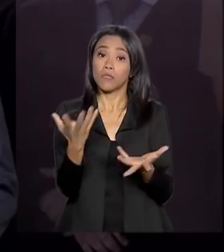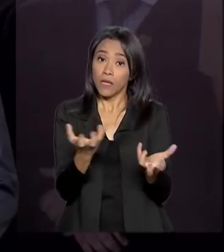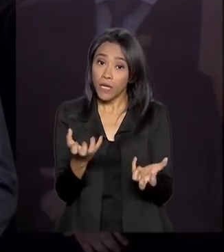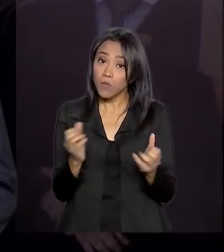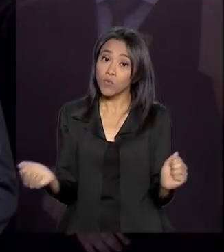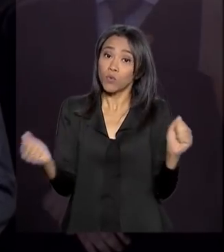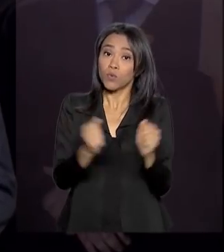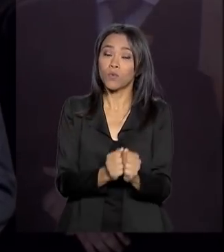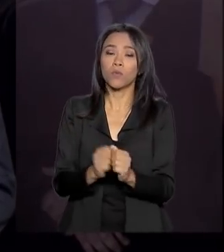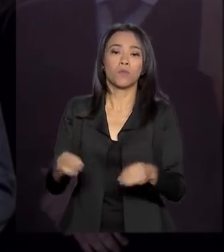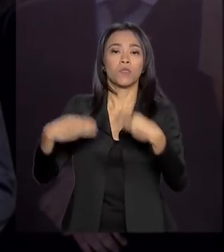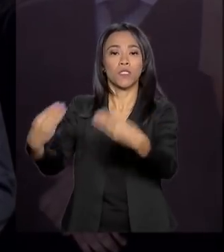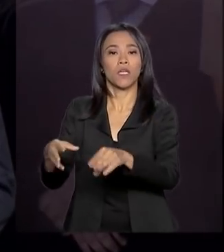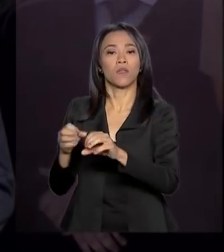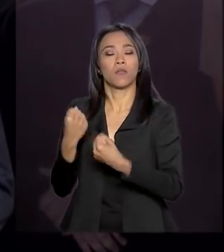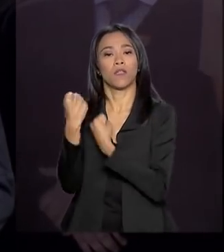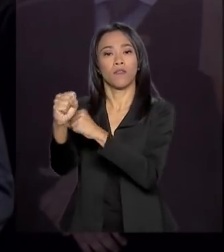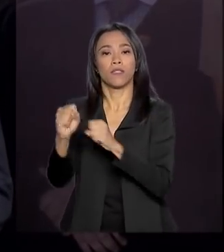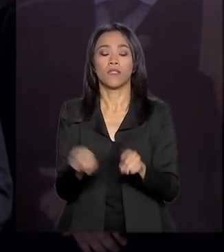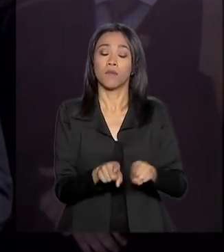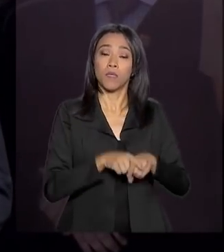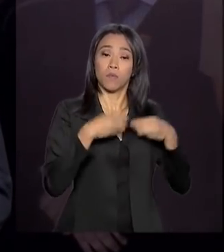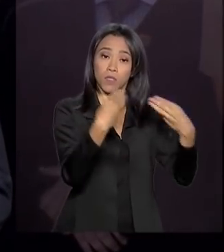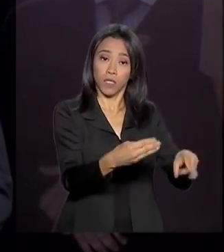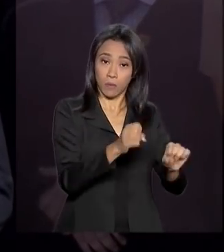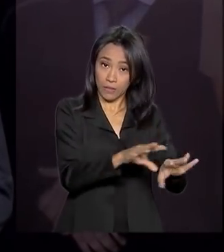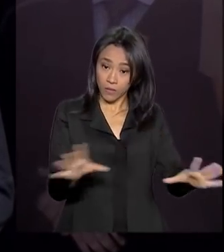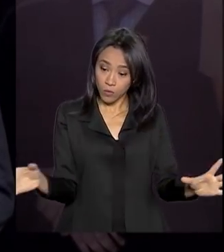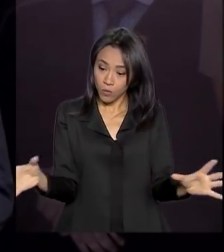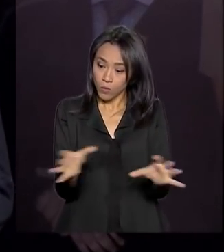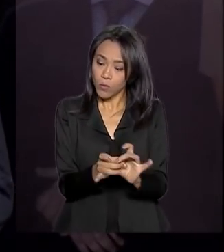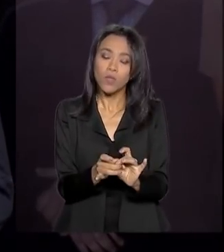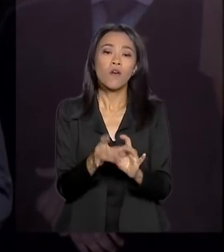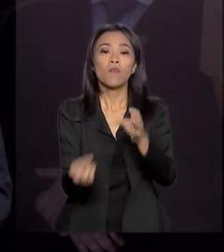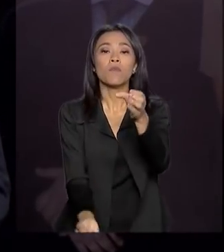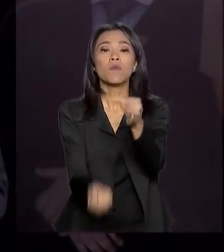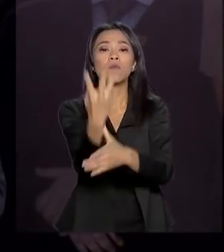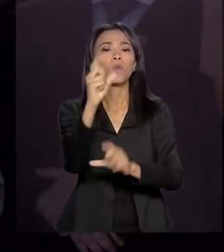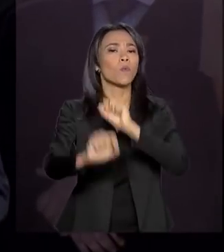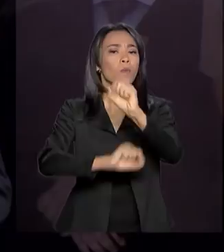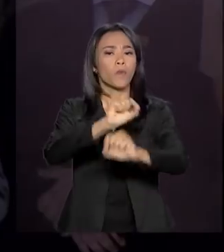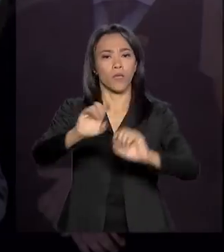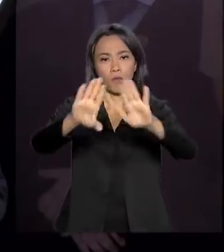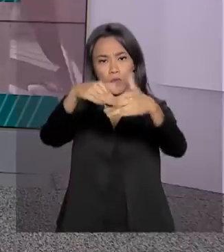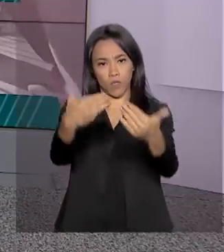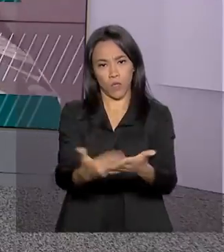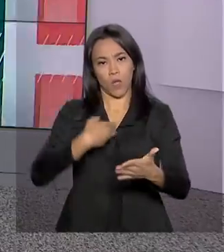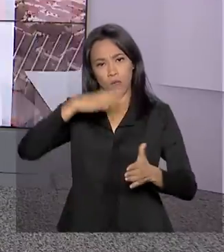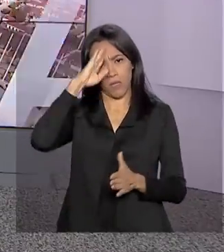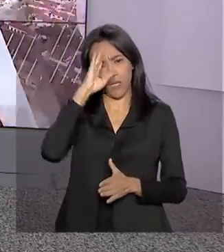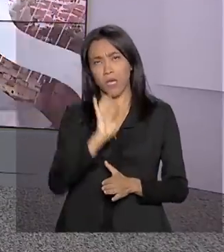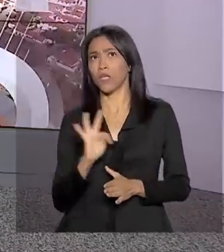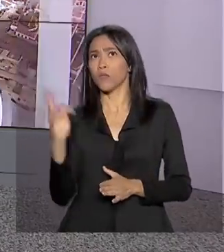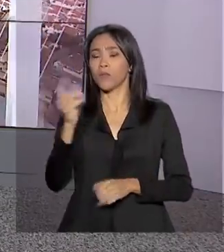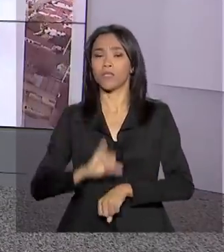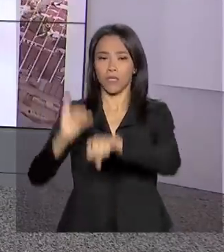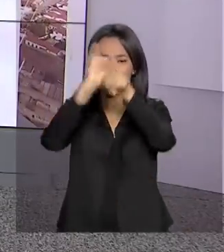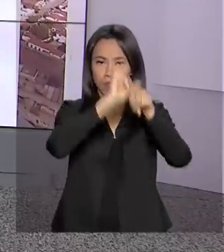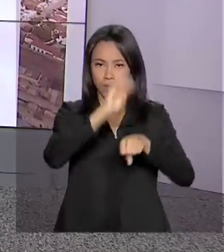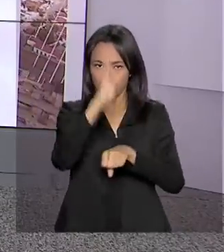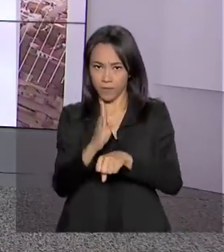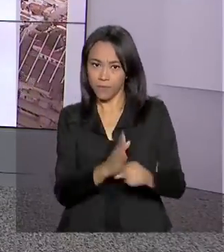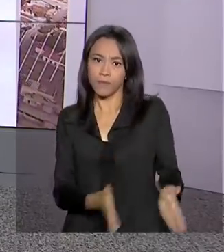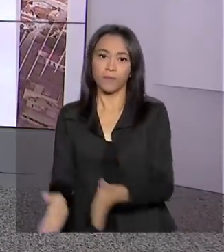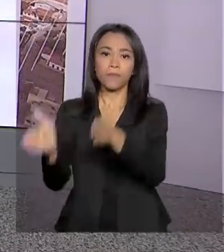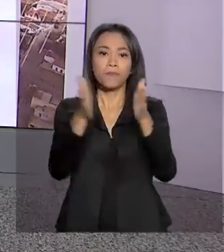da Defesa e da Educação, implantar um colégio militar em todas as capitais do Brasil. E do Rio de Janeiro,